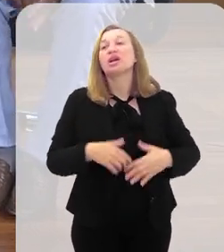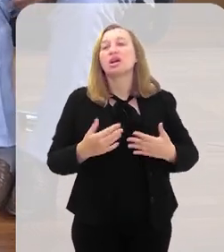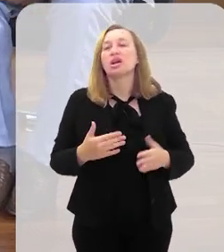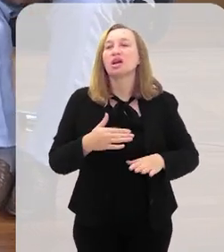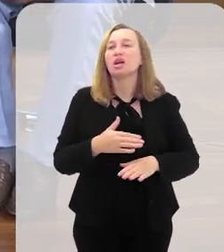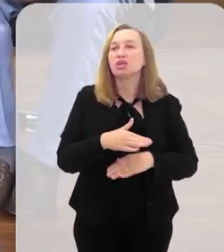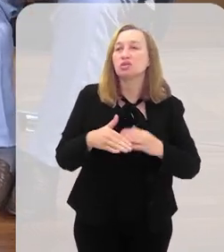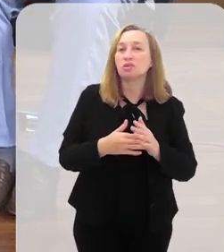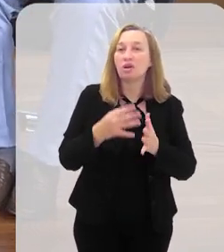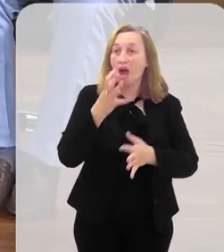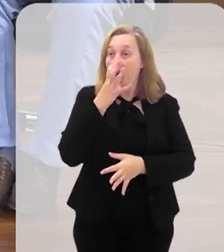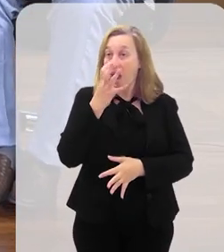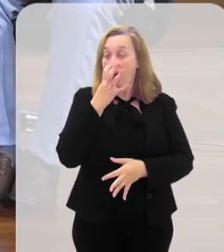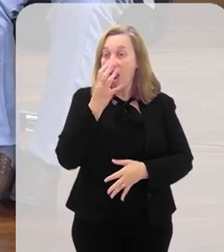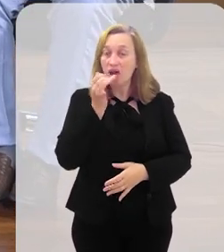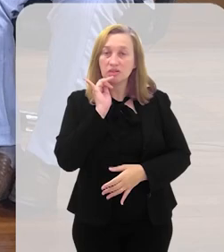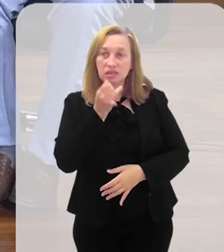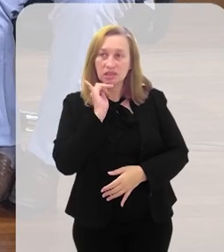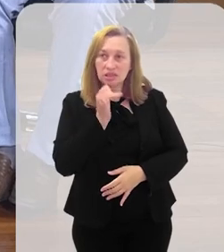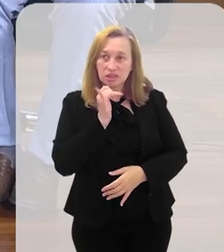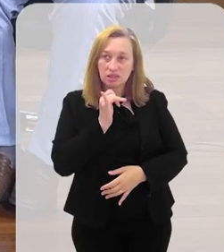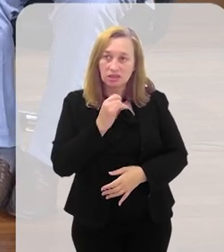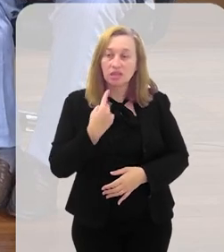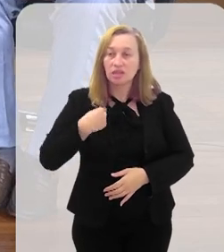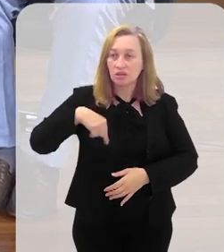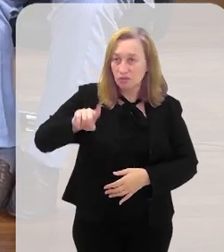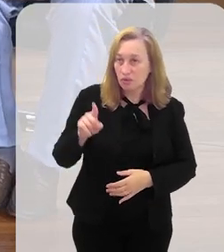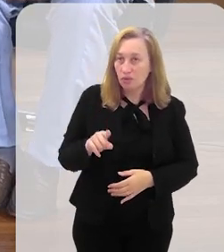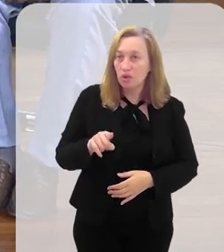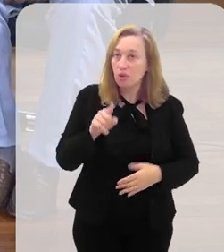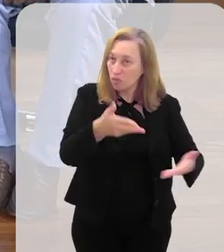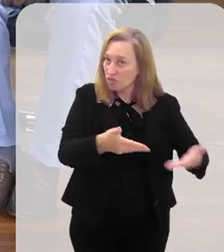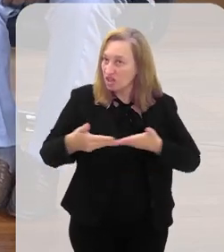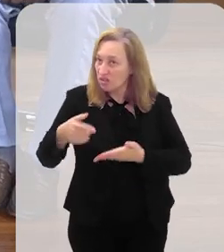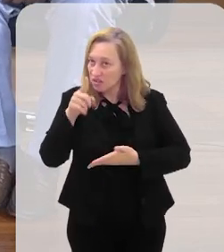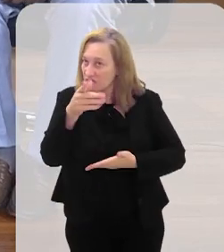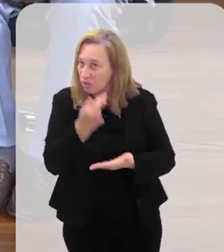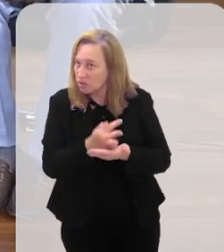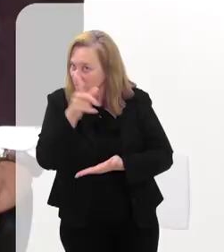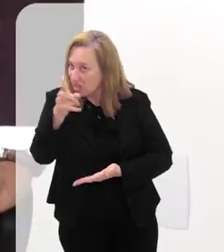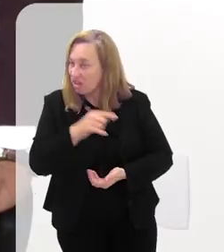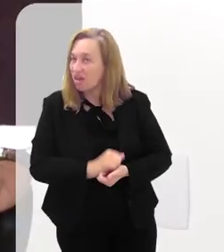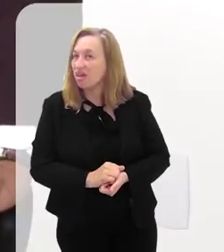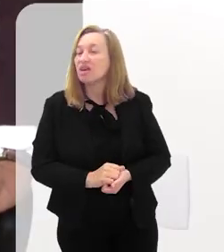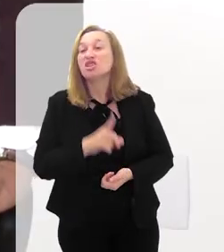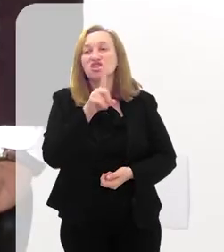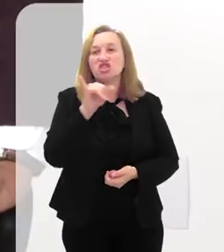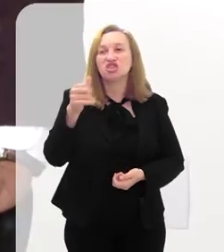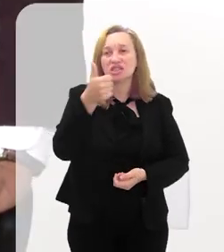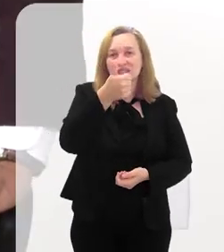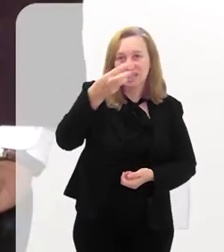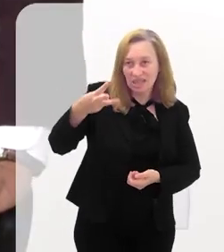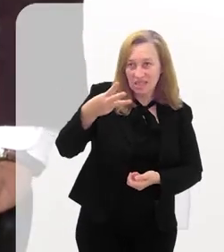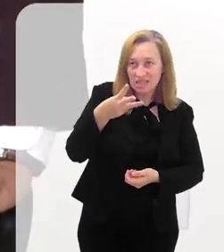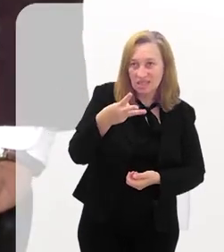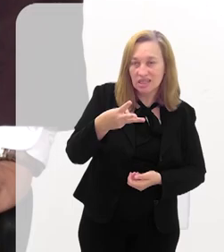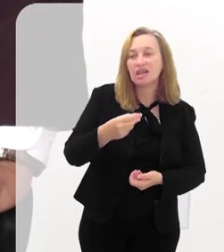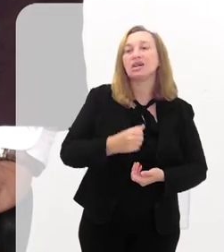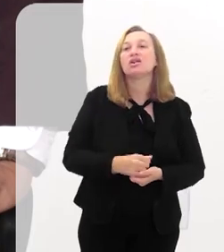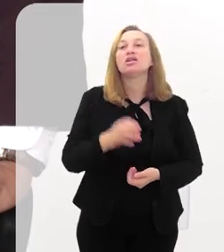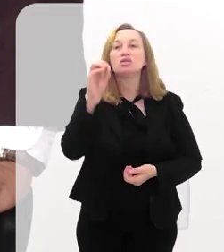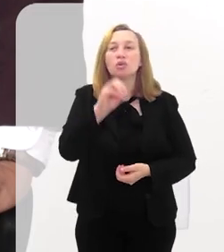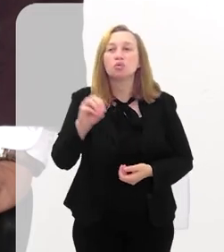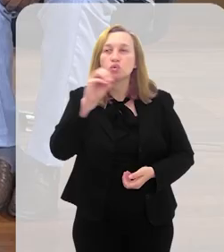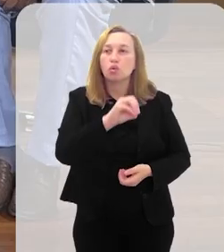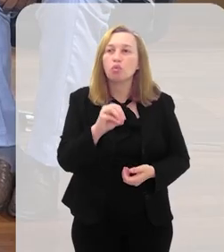E todo mundo está impressionado com a narrativa quem foi na Van Premier, que eu lhe convidei e cedo foi, mas na Van Premier, que houve aqui no dia 13. 13,